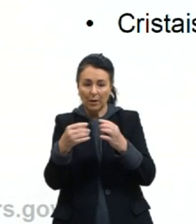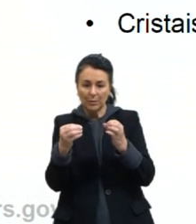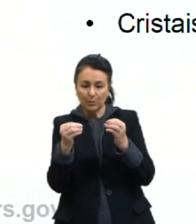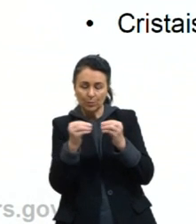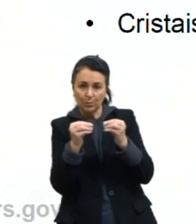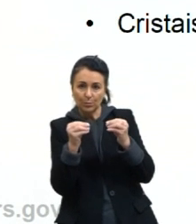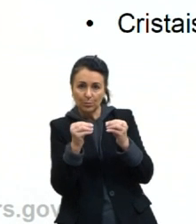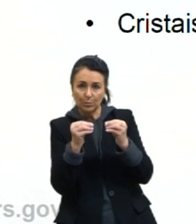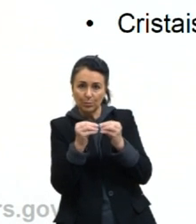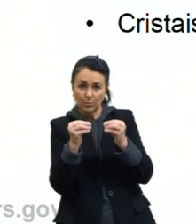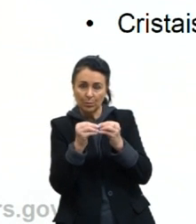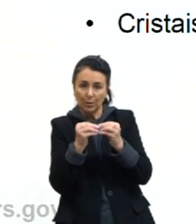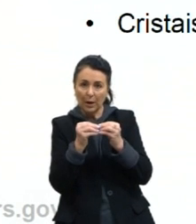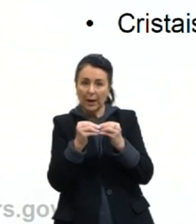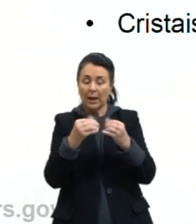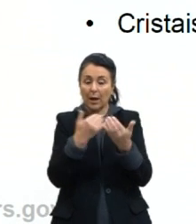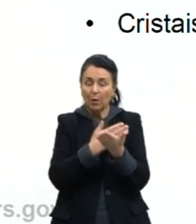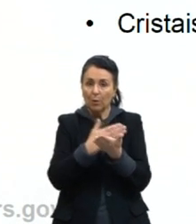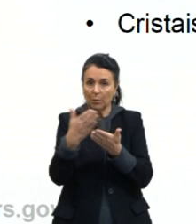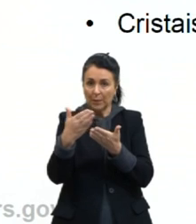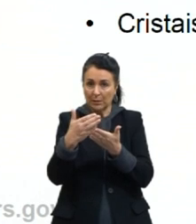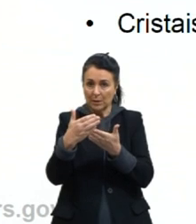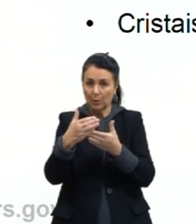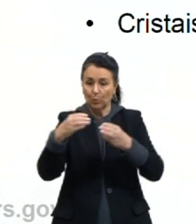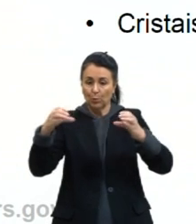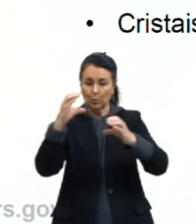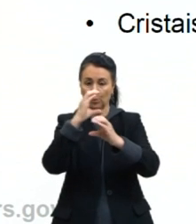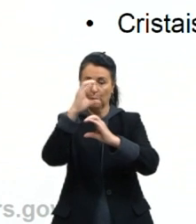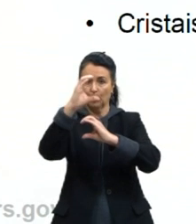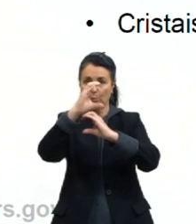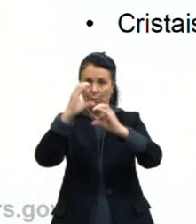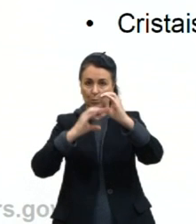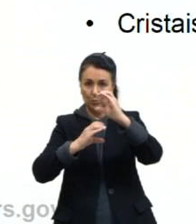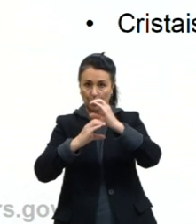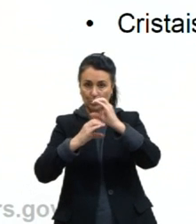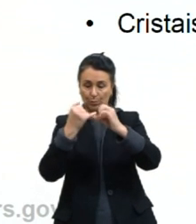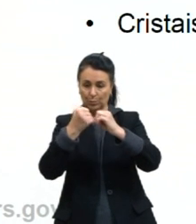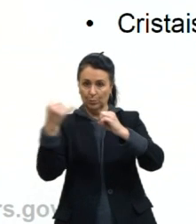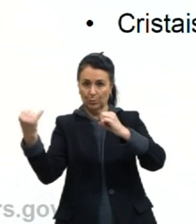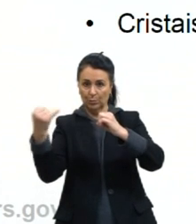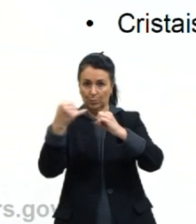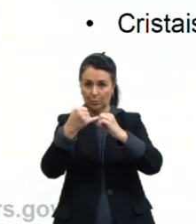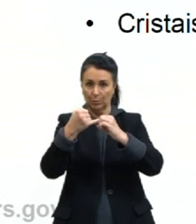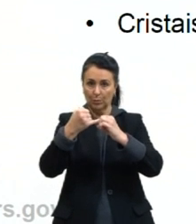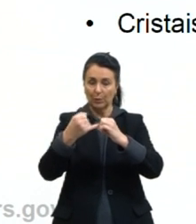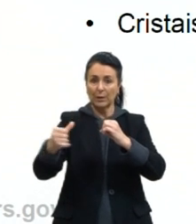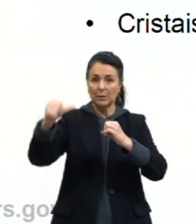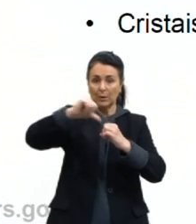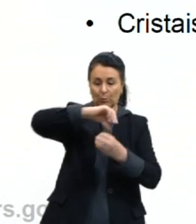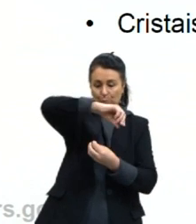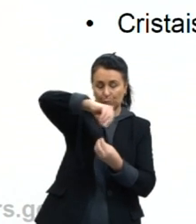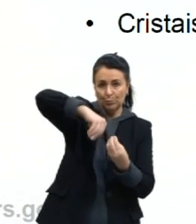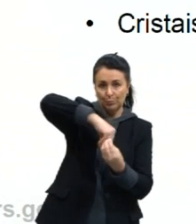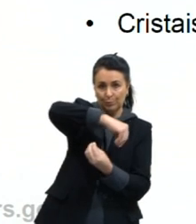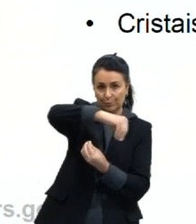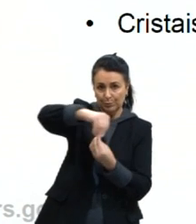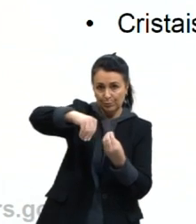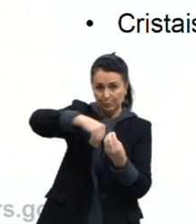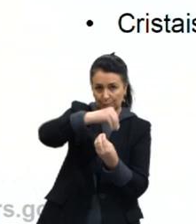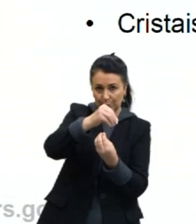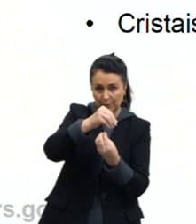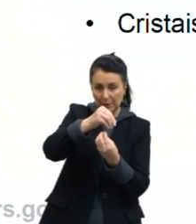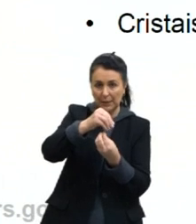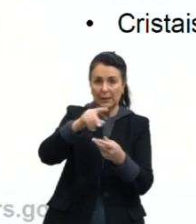para formar um composto iônico. Quando os solúveis serão dissolvidos, preferencialmente em solventes